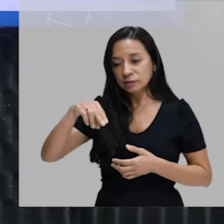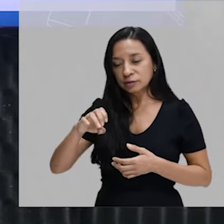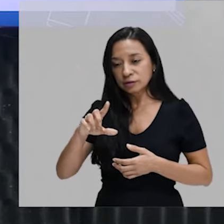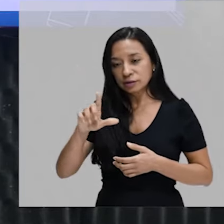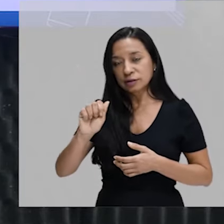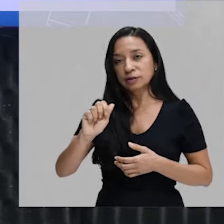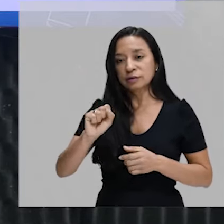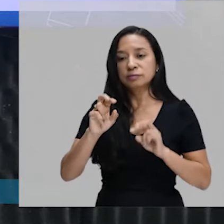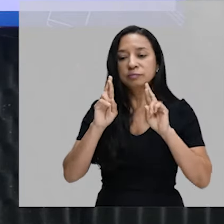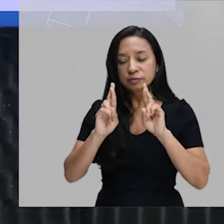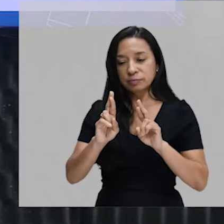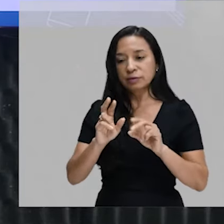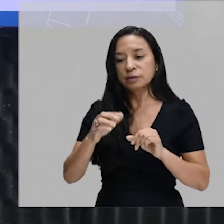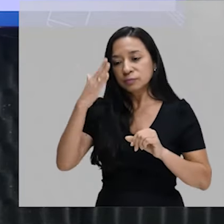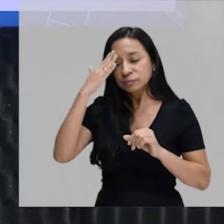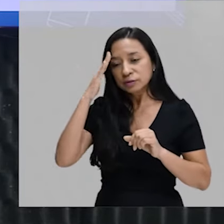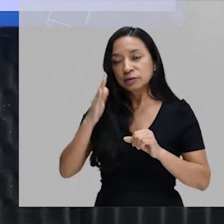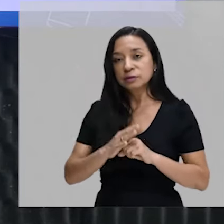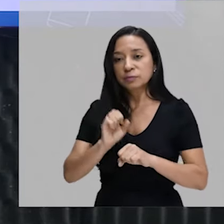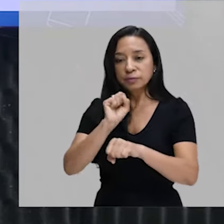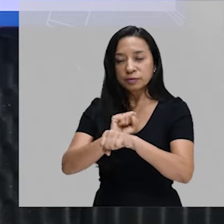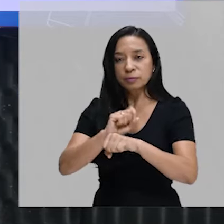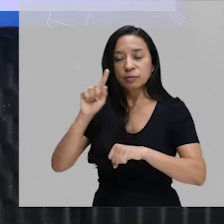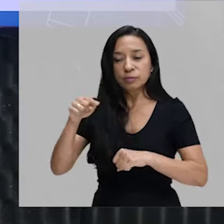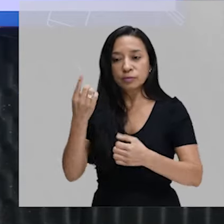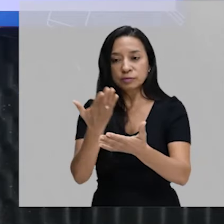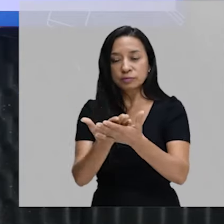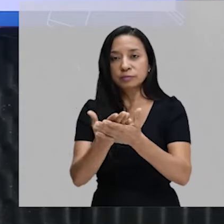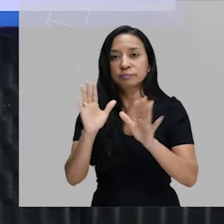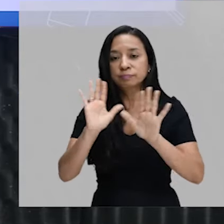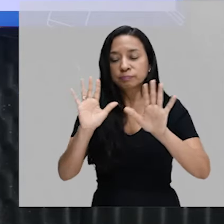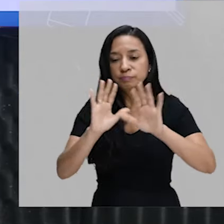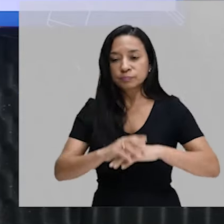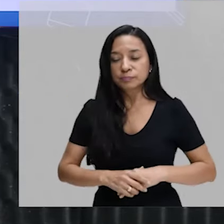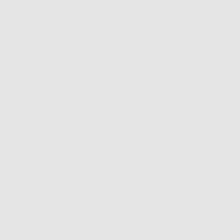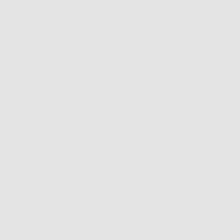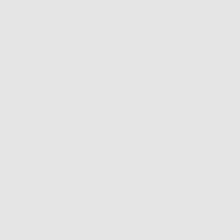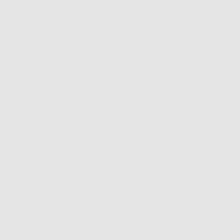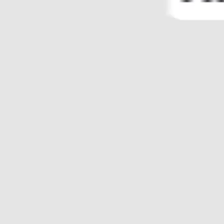vocês tenham entendido. Eu aguardo vocês na próxima aula. Até mais. Tchau, tchau.